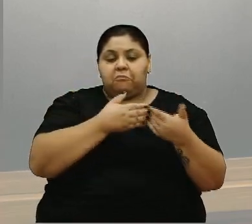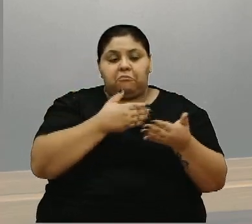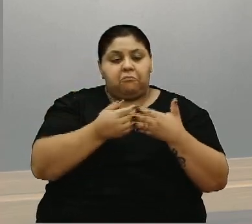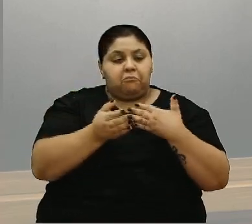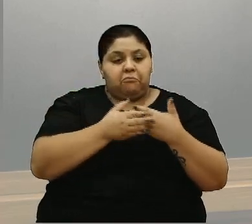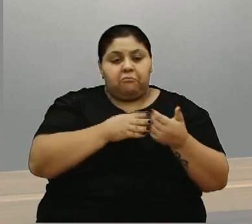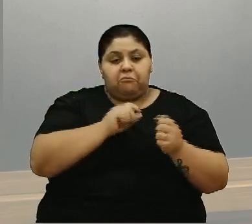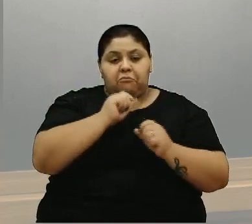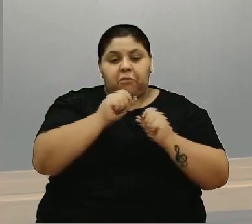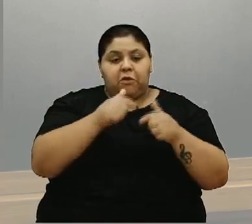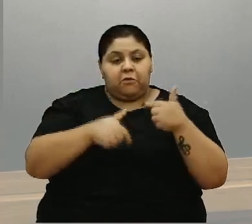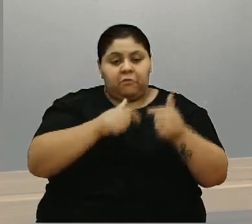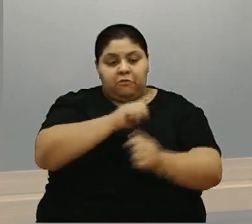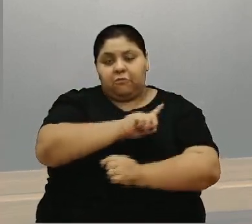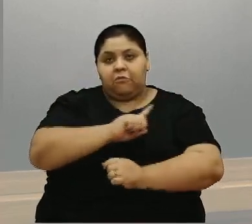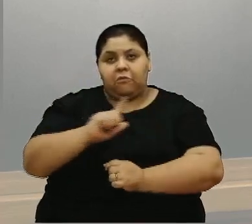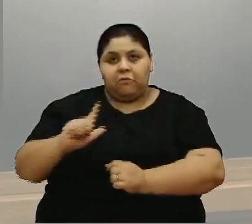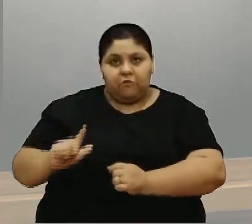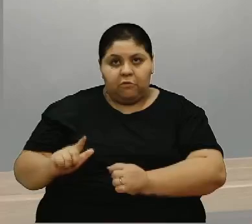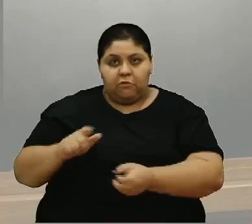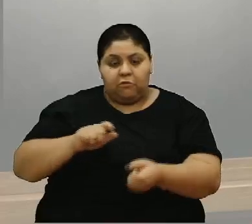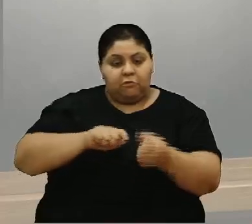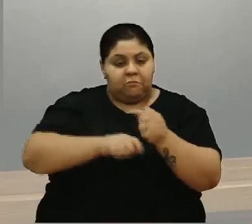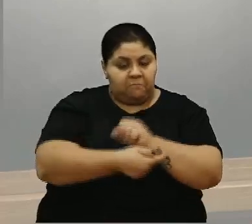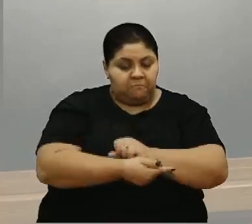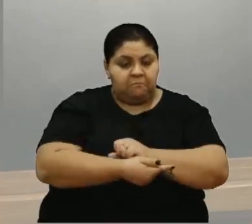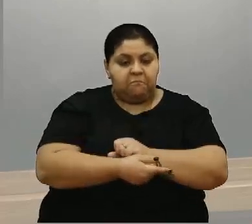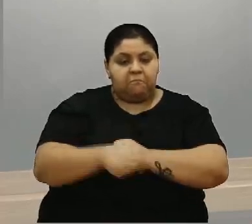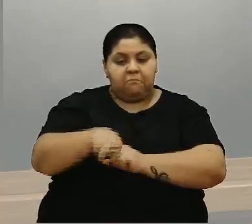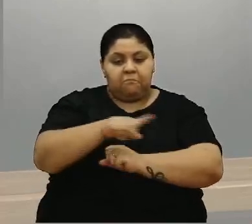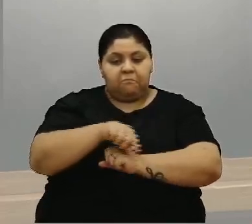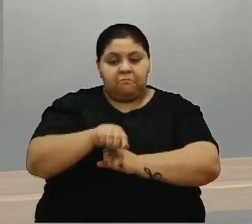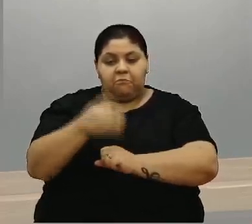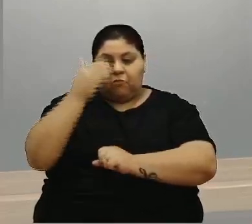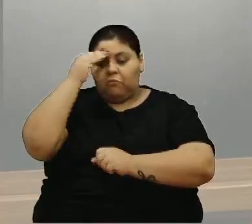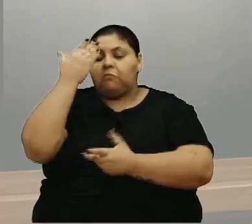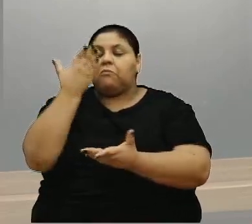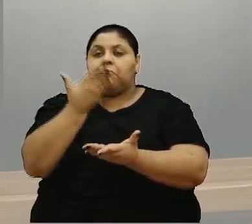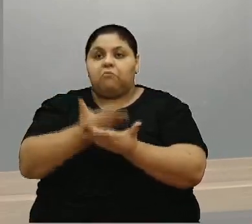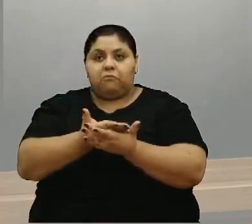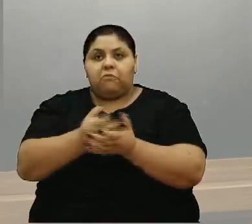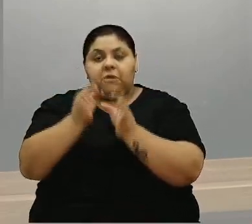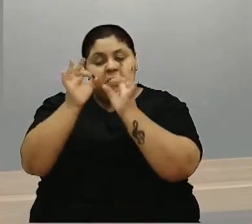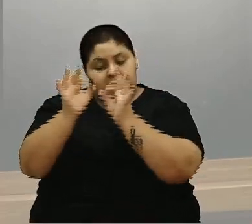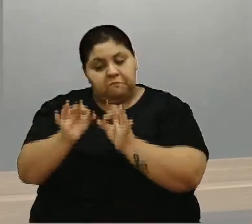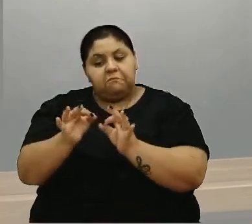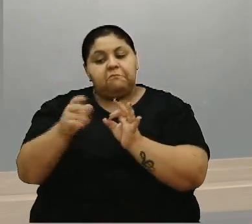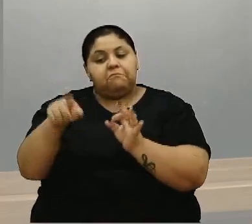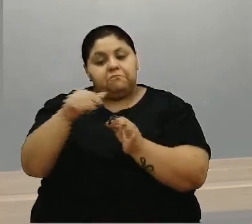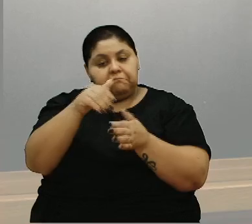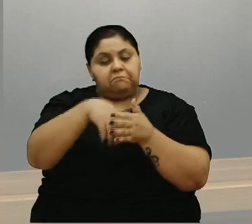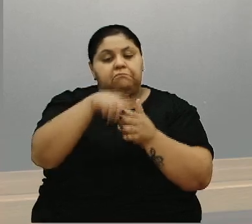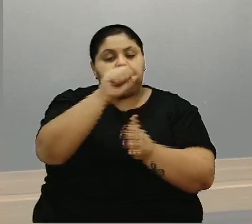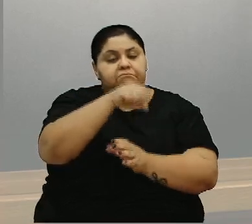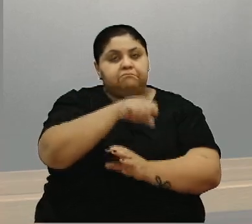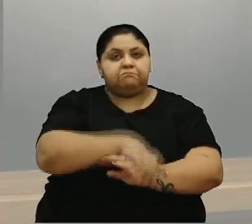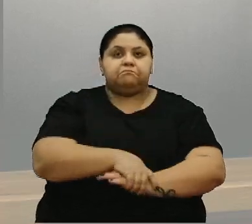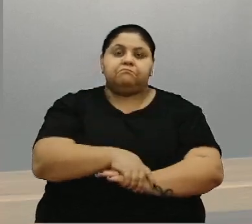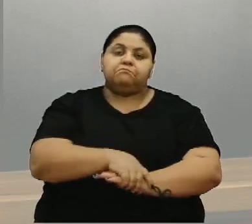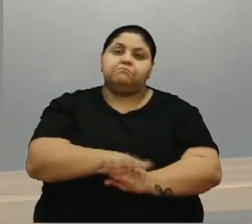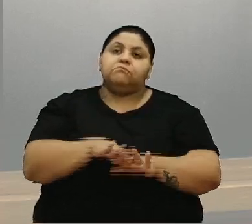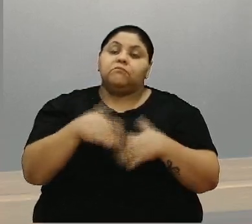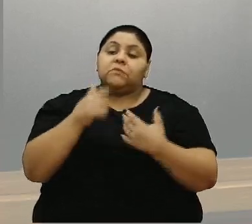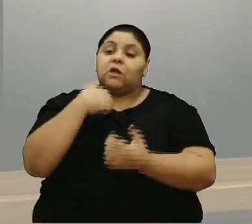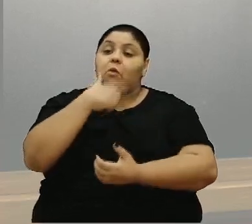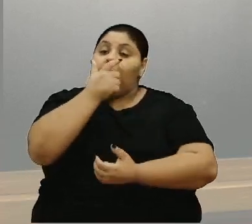está no governo, quando é investimento e nós entendemos que isso é justo, nós votaremos favorável. Então,